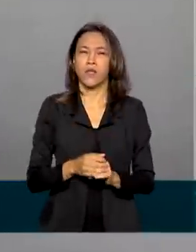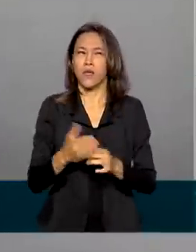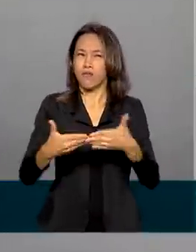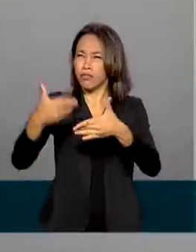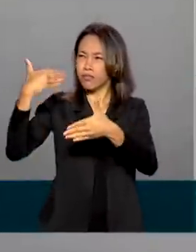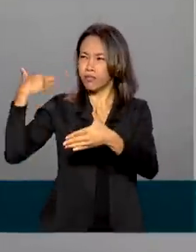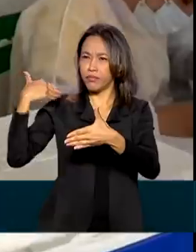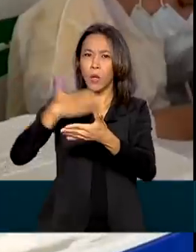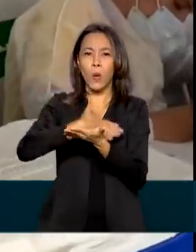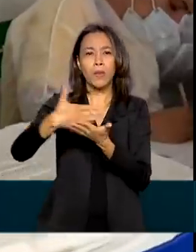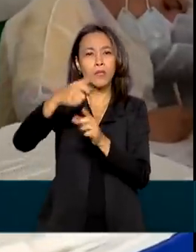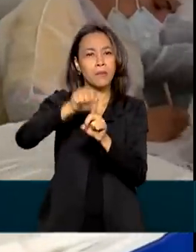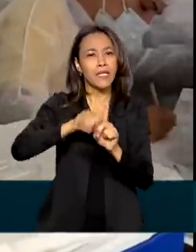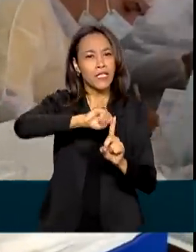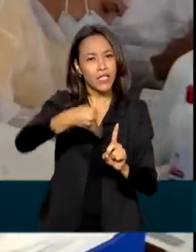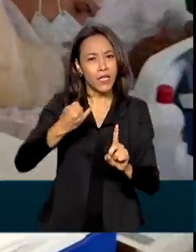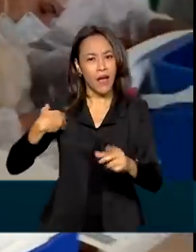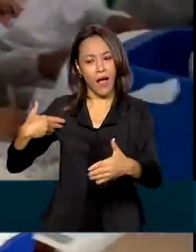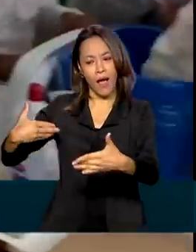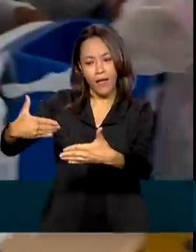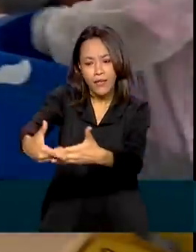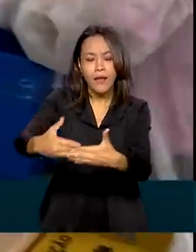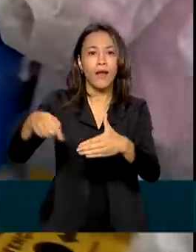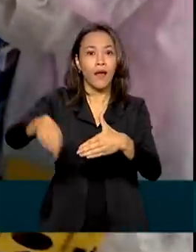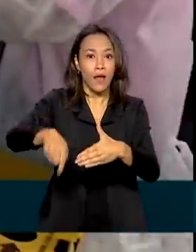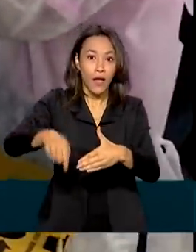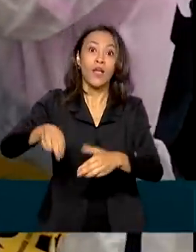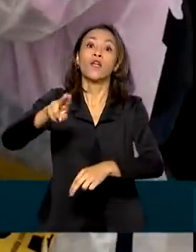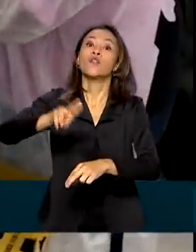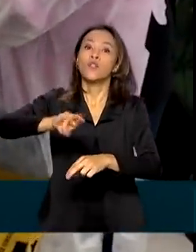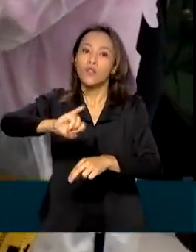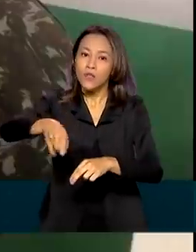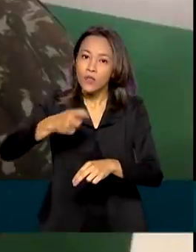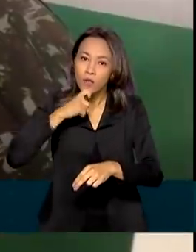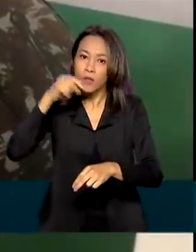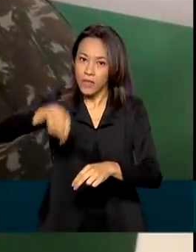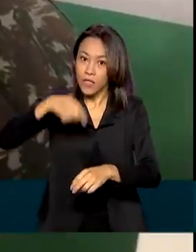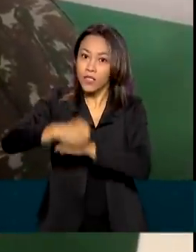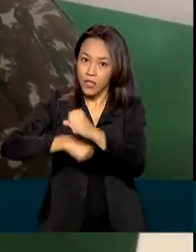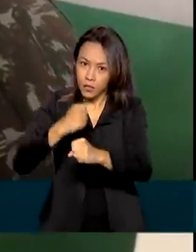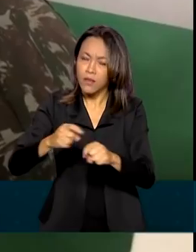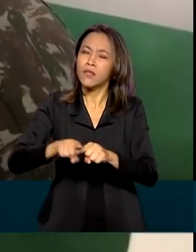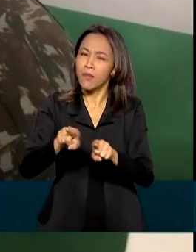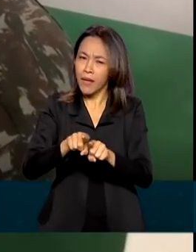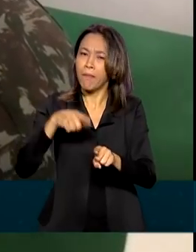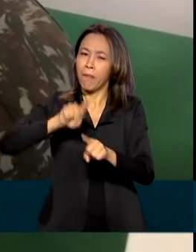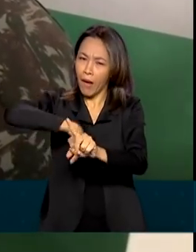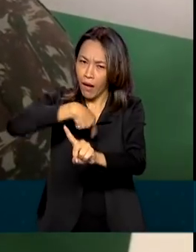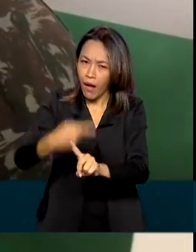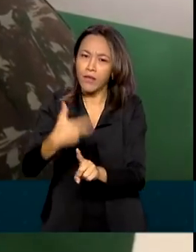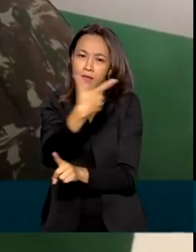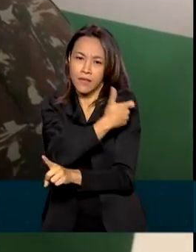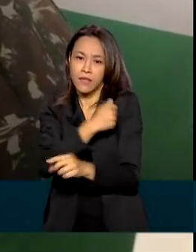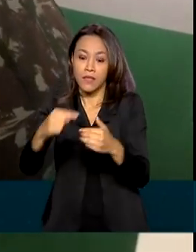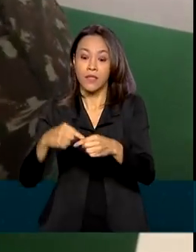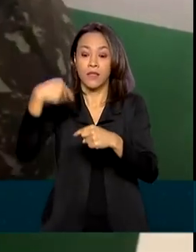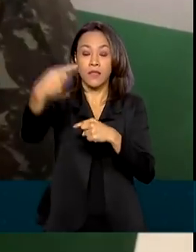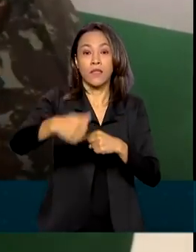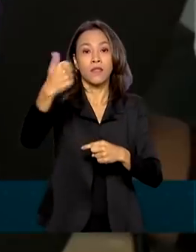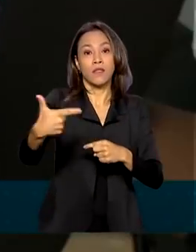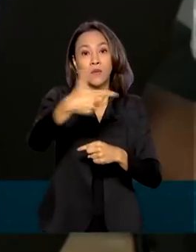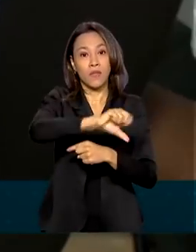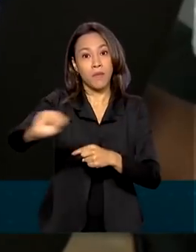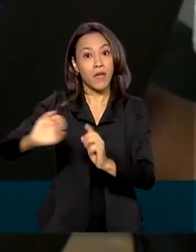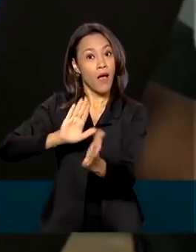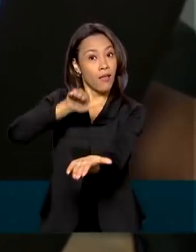janeiro deste ano e vai até julho também deste ano. A outra parte está prevista para o segundo semestre. O Brasil também vai receber até dezembro